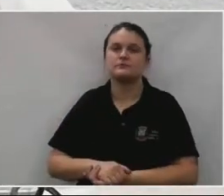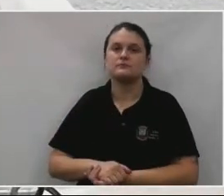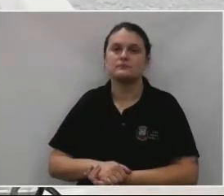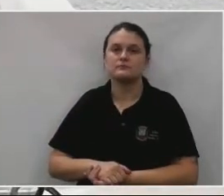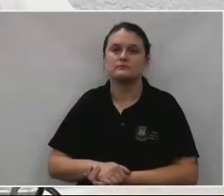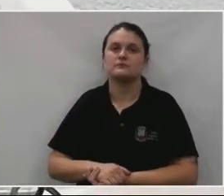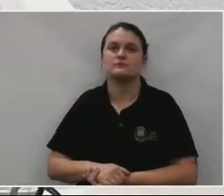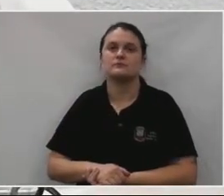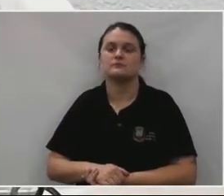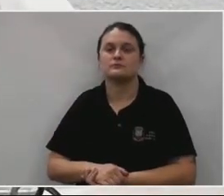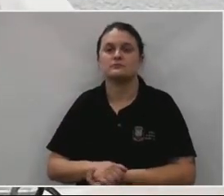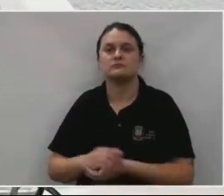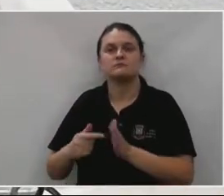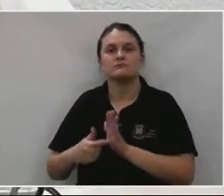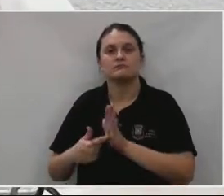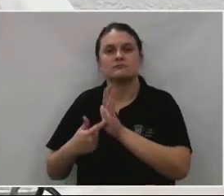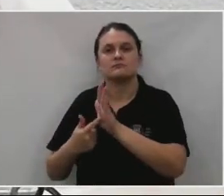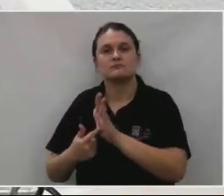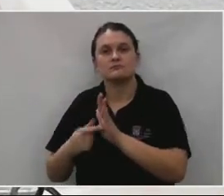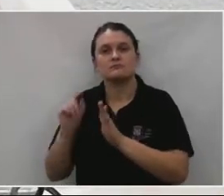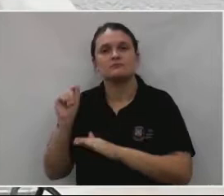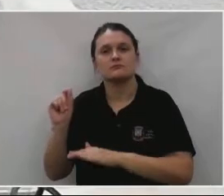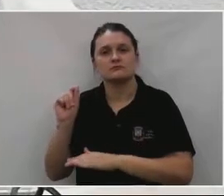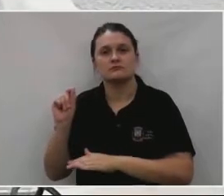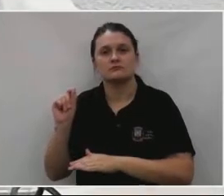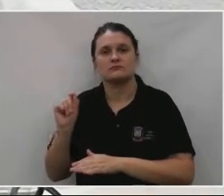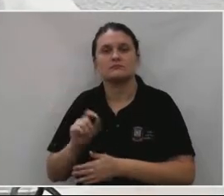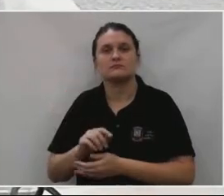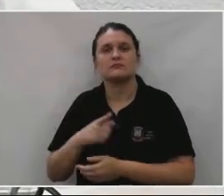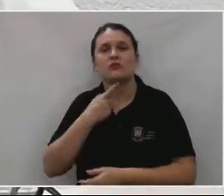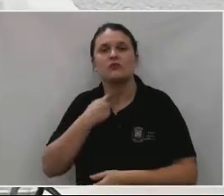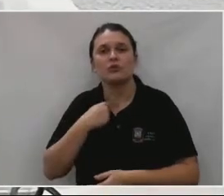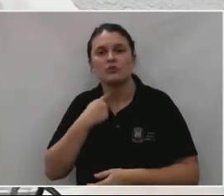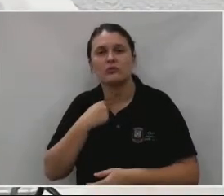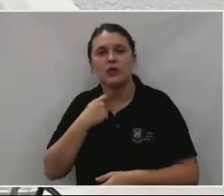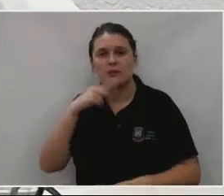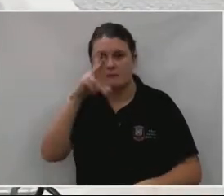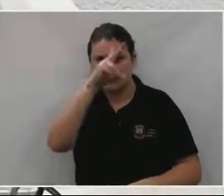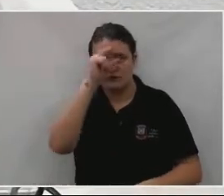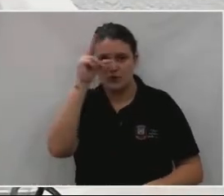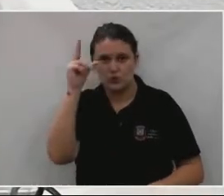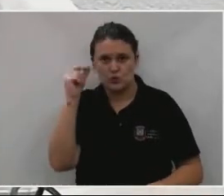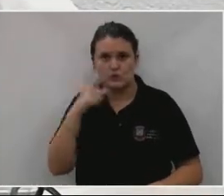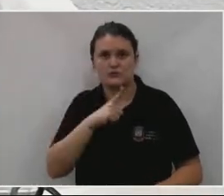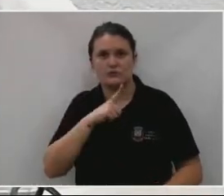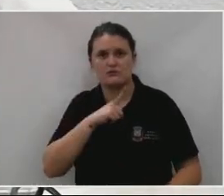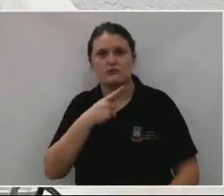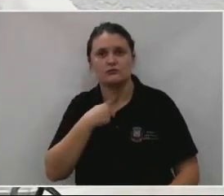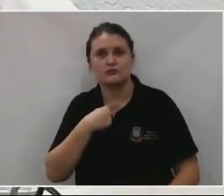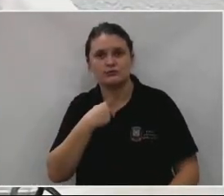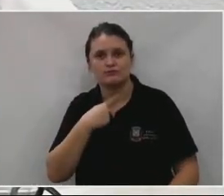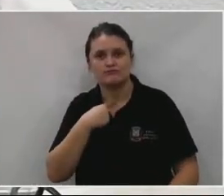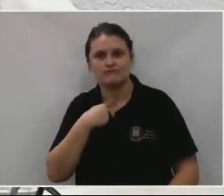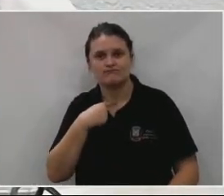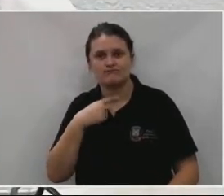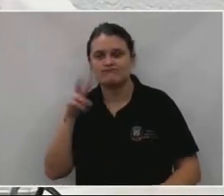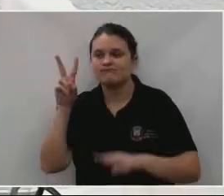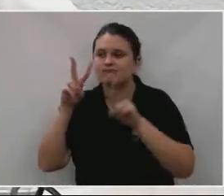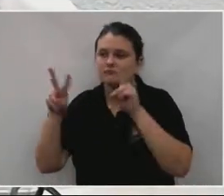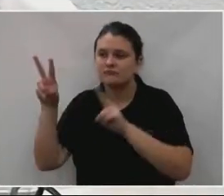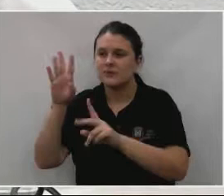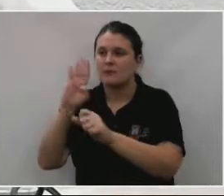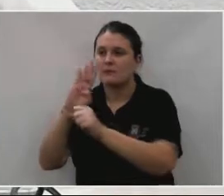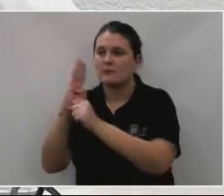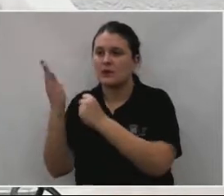ponto, mostra que a vontade da administração é realmente olhar pelos bairros.